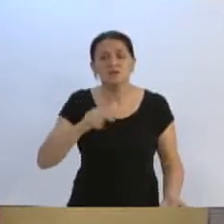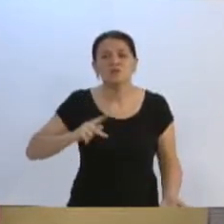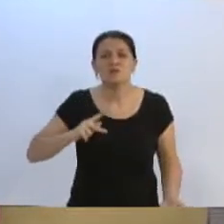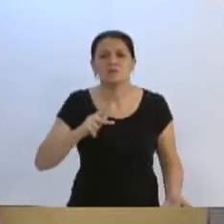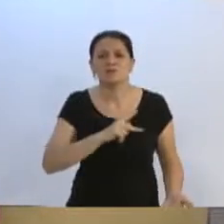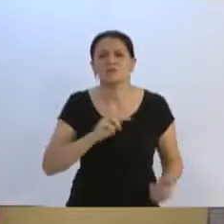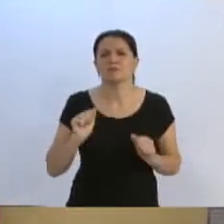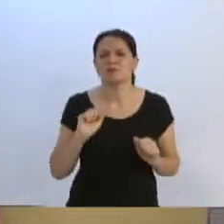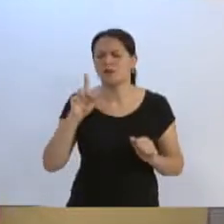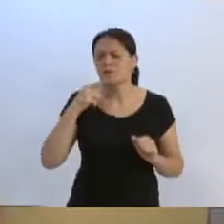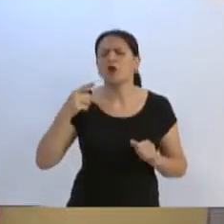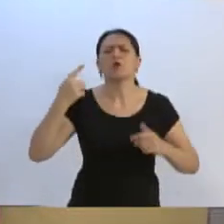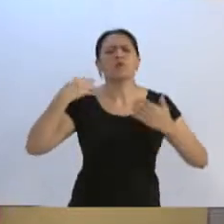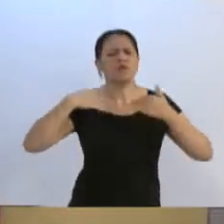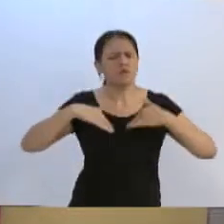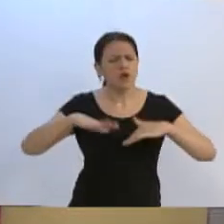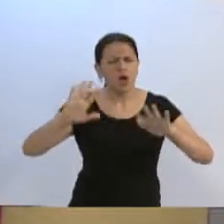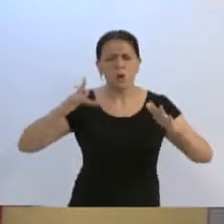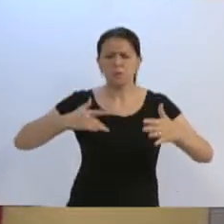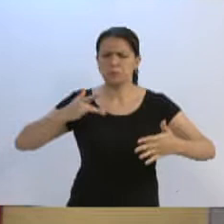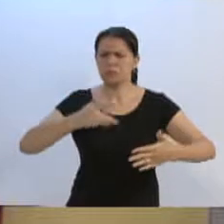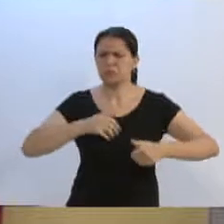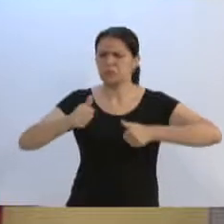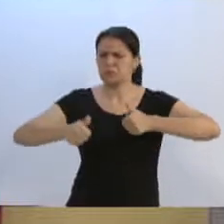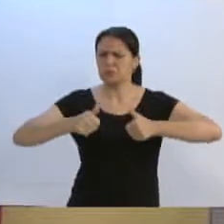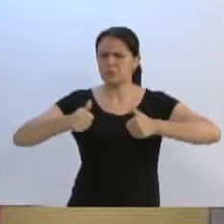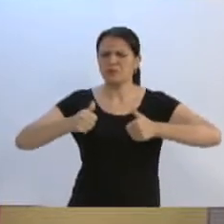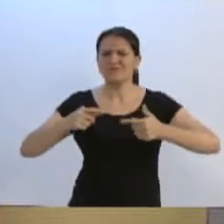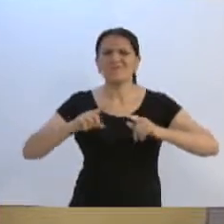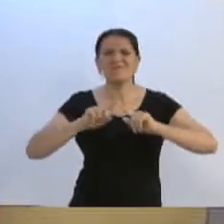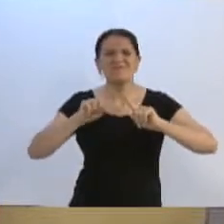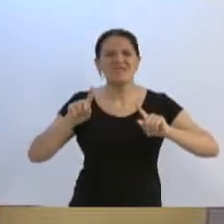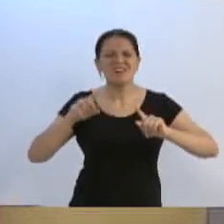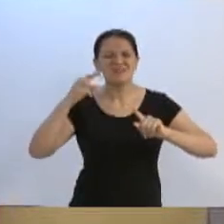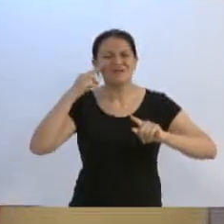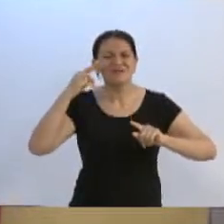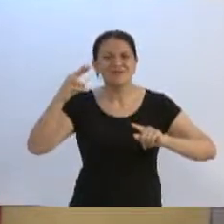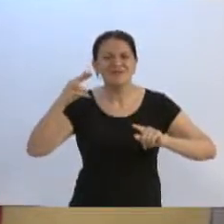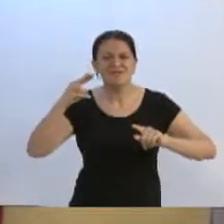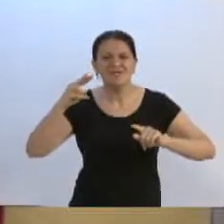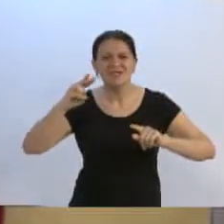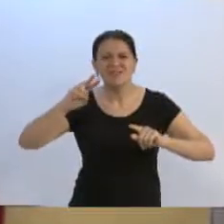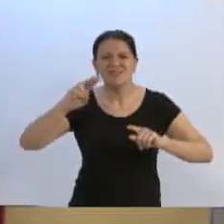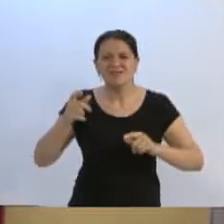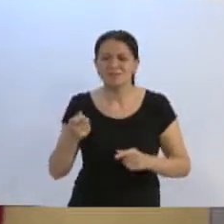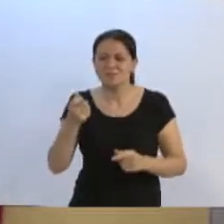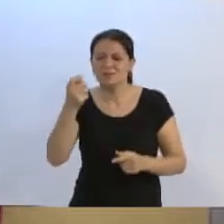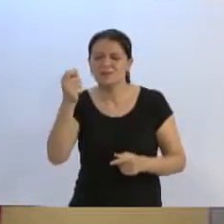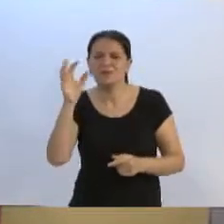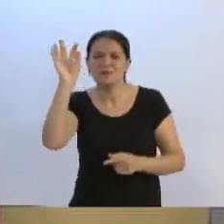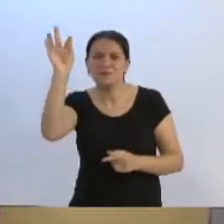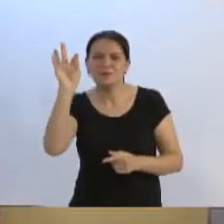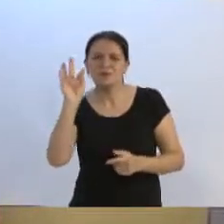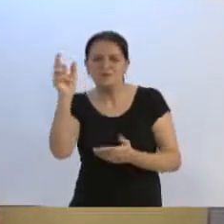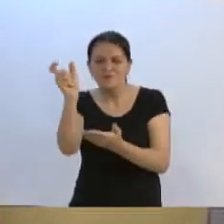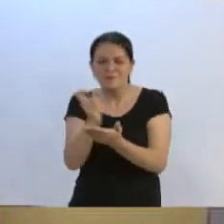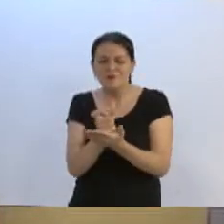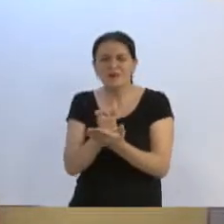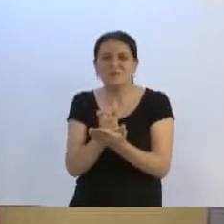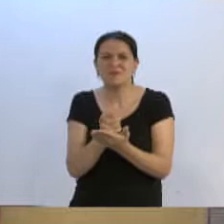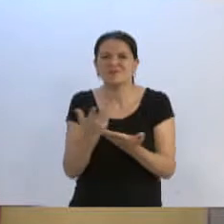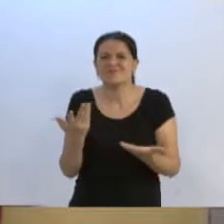Vamos levar saúde pública de qualidade para todo mundo. Mas quando a gente vê a destinação, o percentual de verba pública,